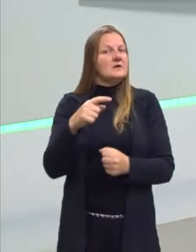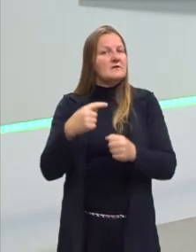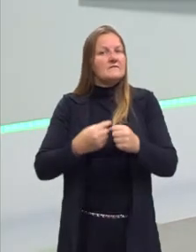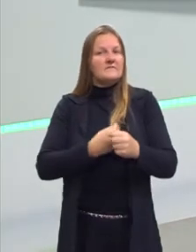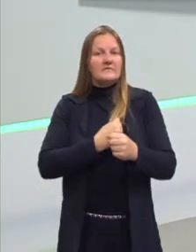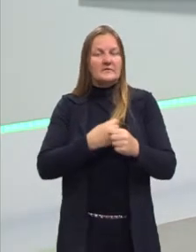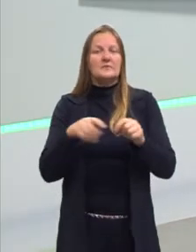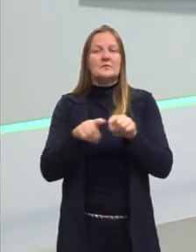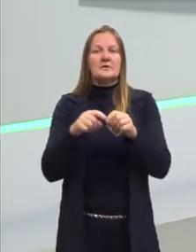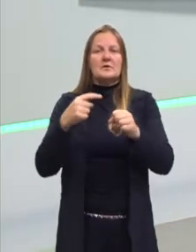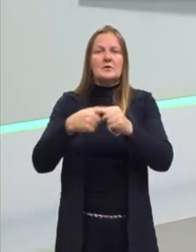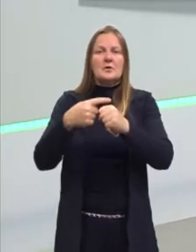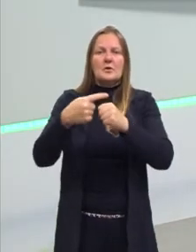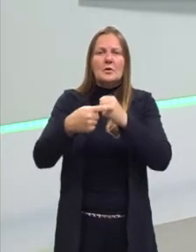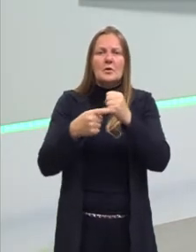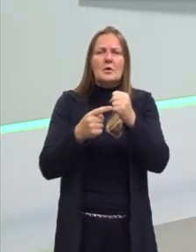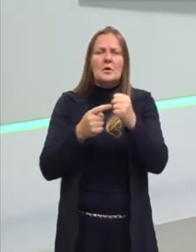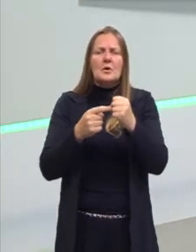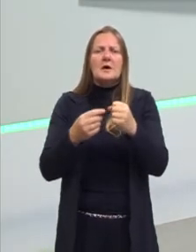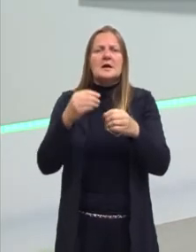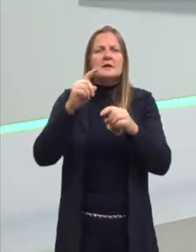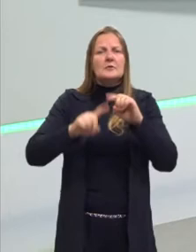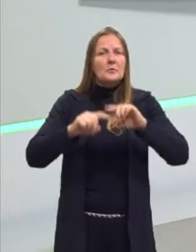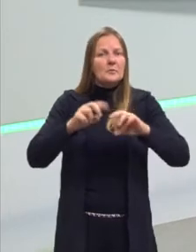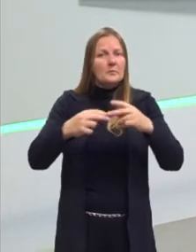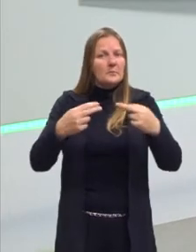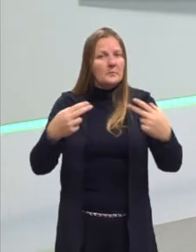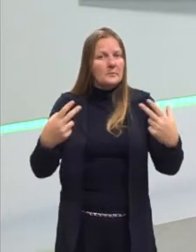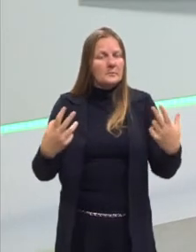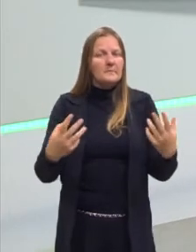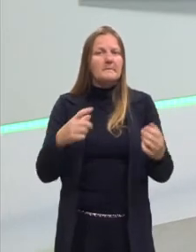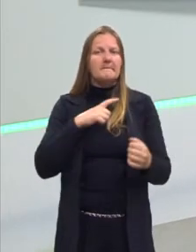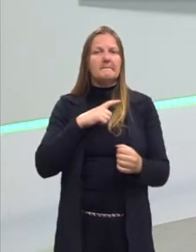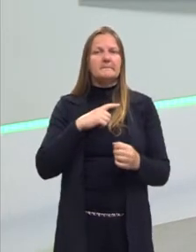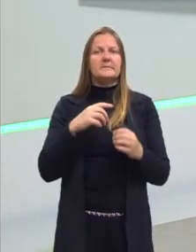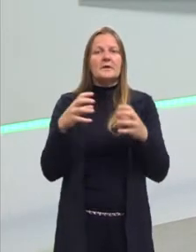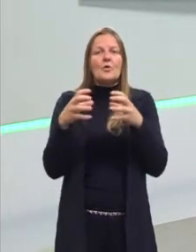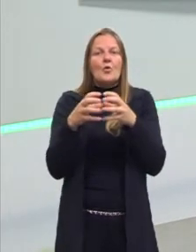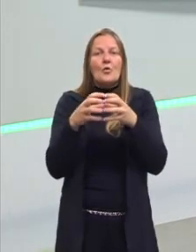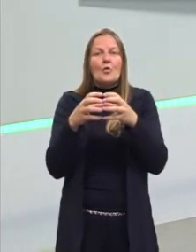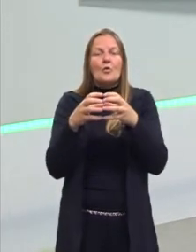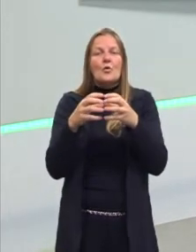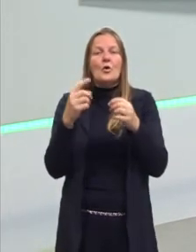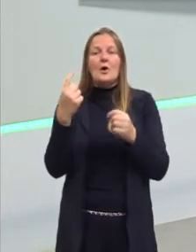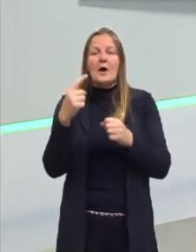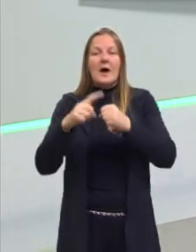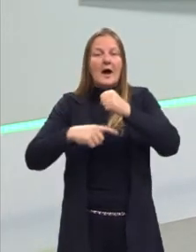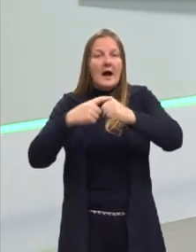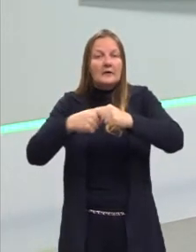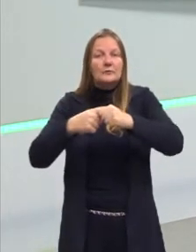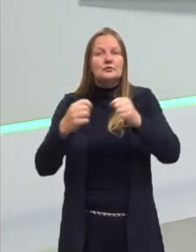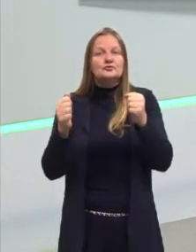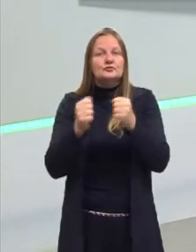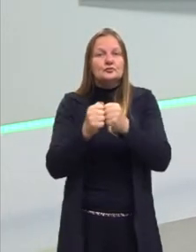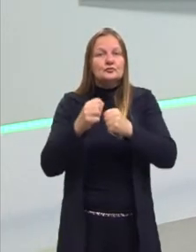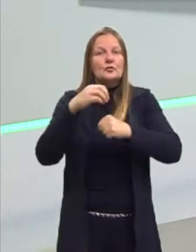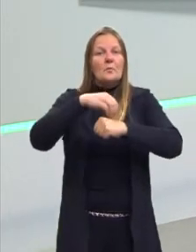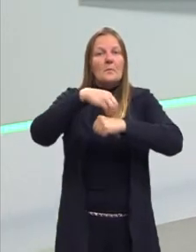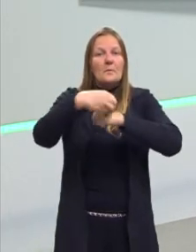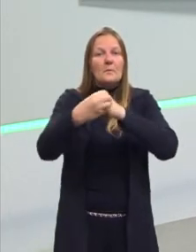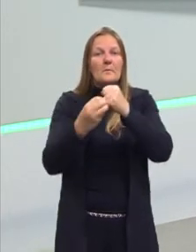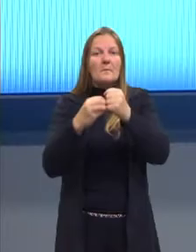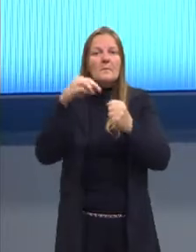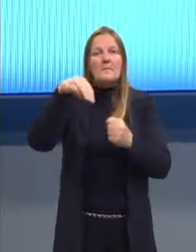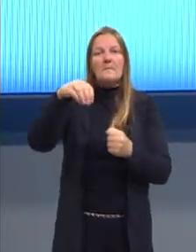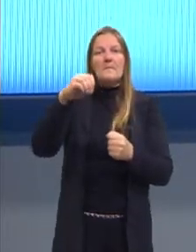né? Que é uma das menores partículas da matéria. Então, um conjunto de átomos, dois átomos ou mais, formam, então, moléculas.